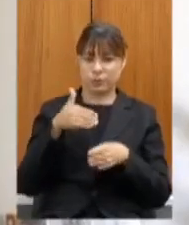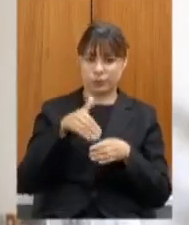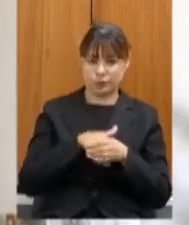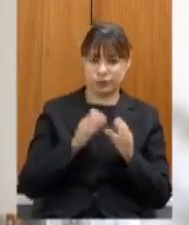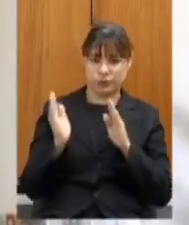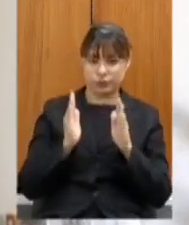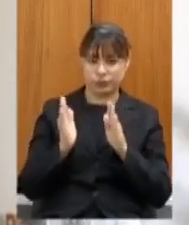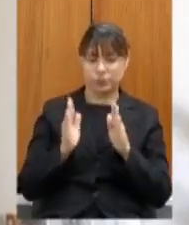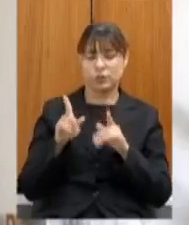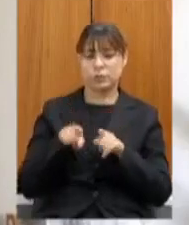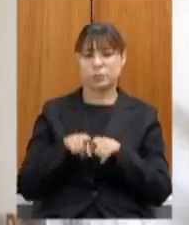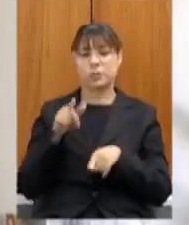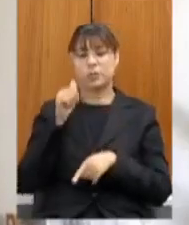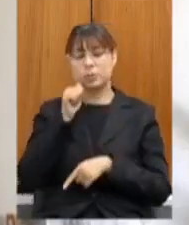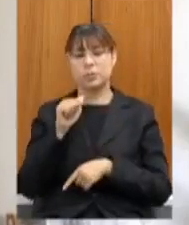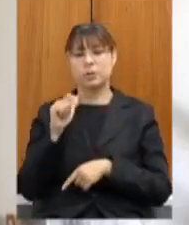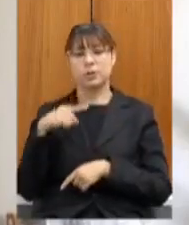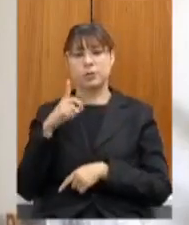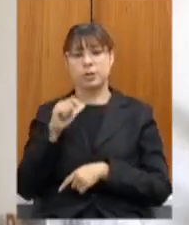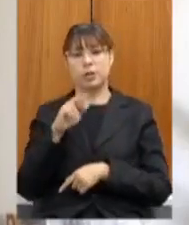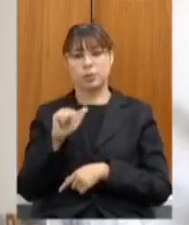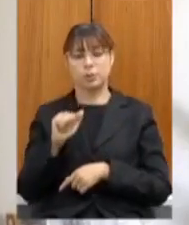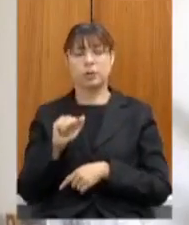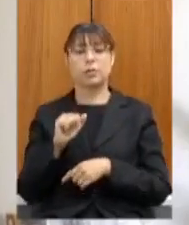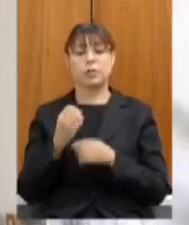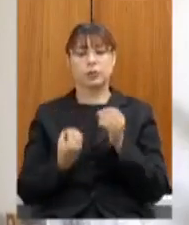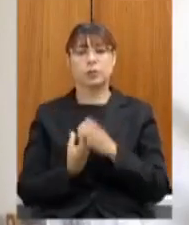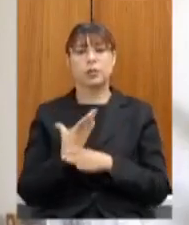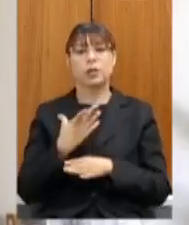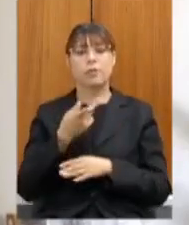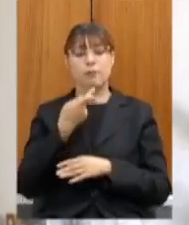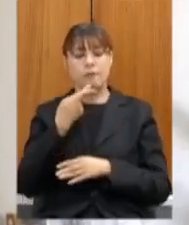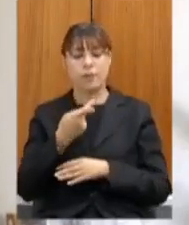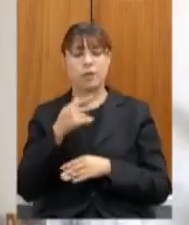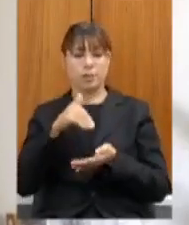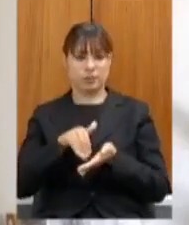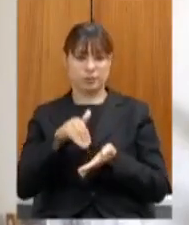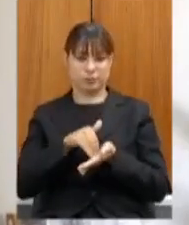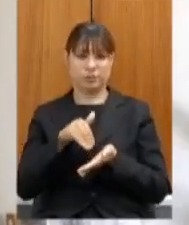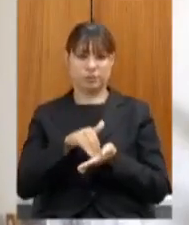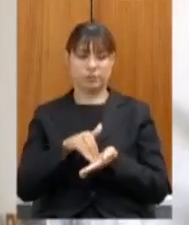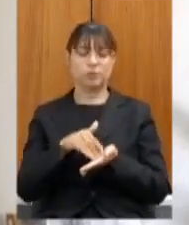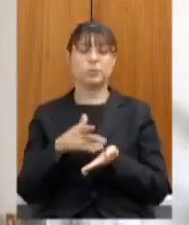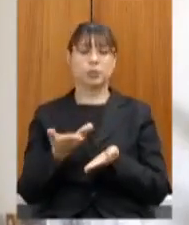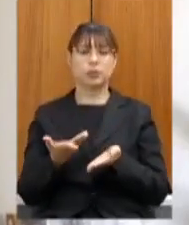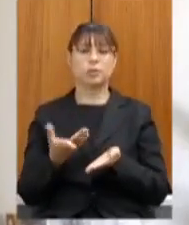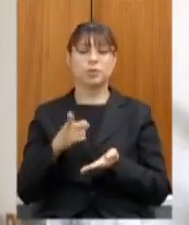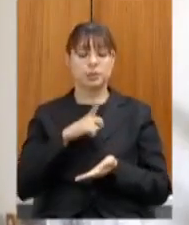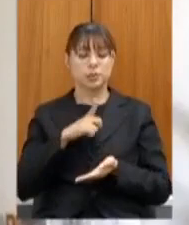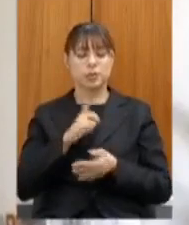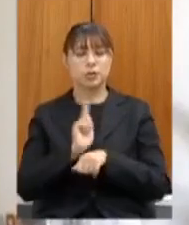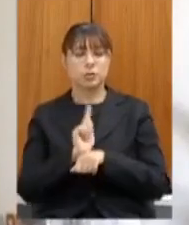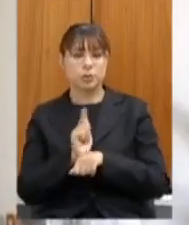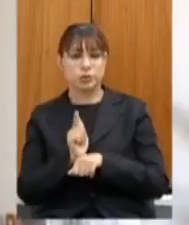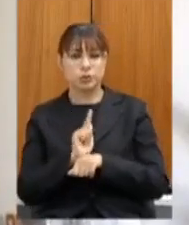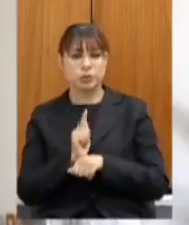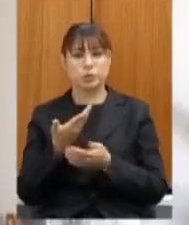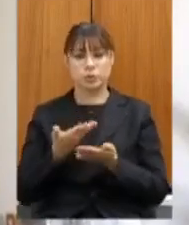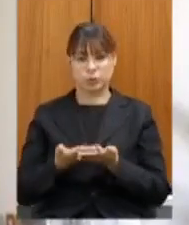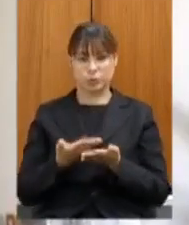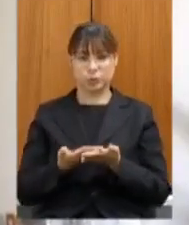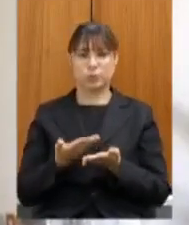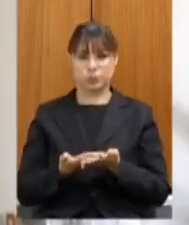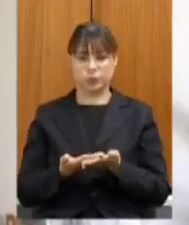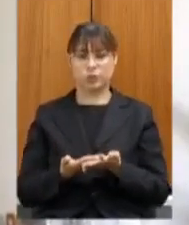tivemos a iniciativa de fazer o fala secretário onde a gente pode trazer os gestores das escolas